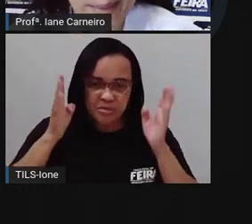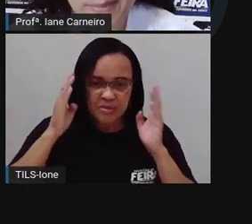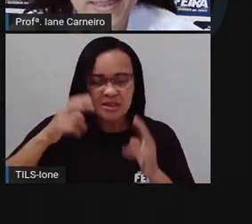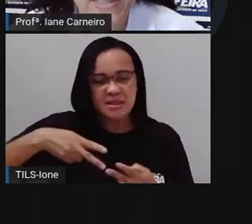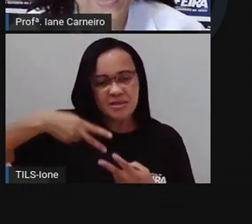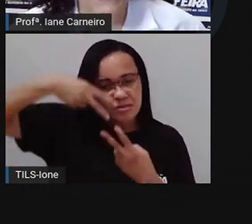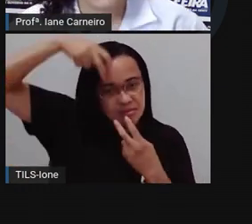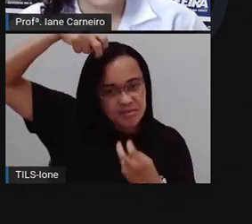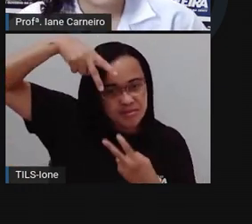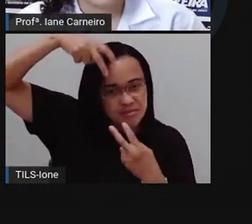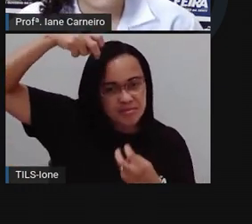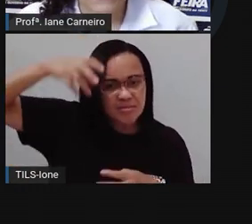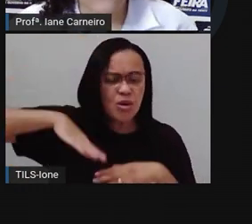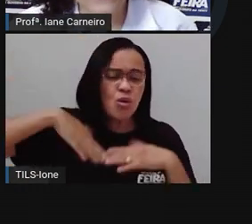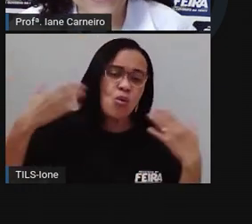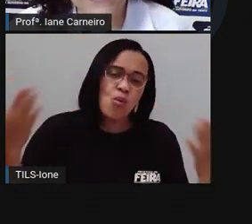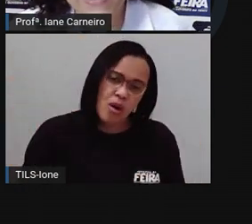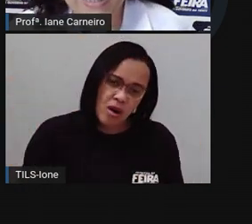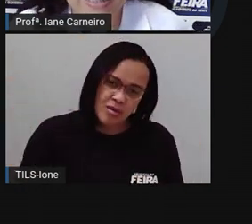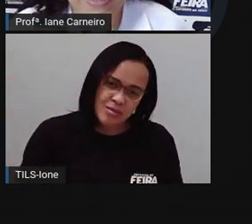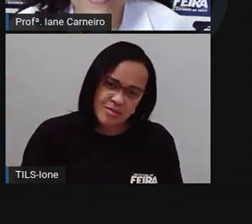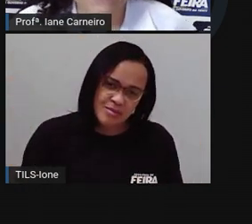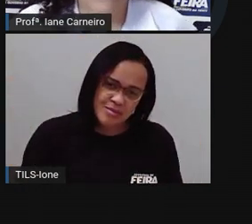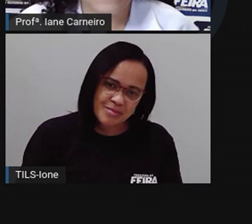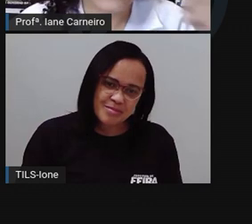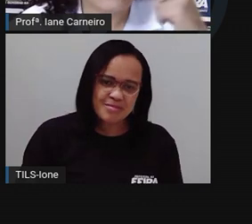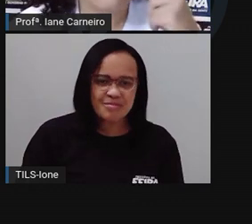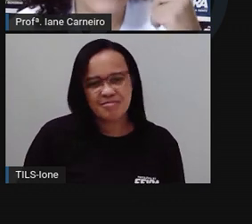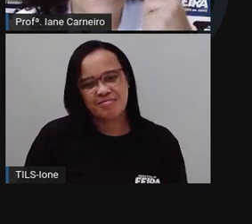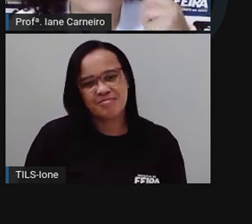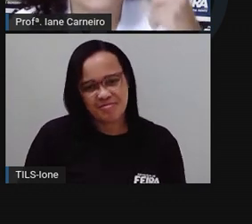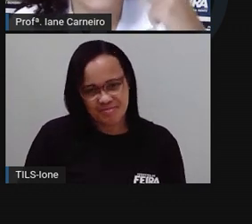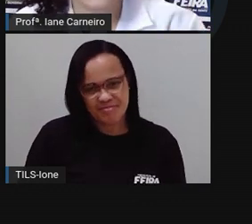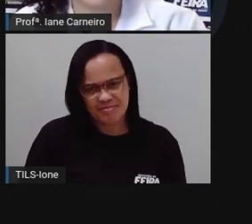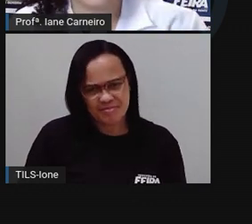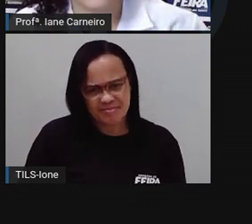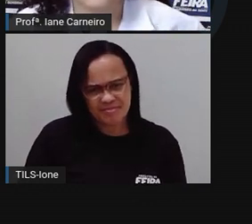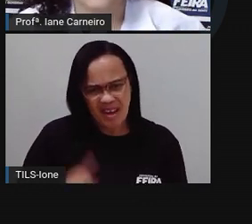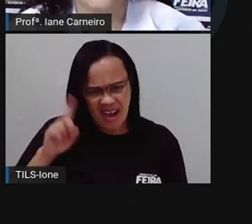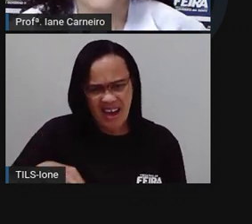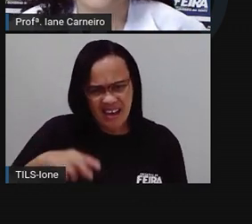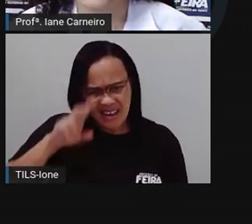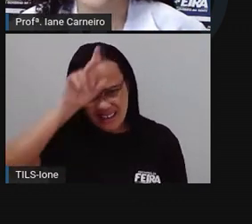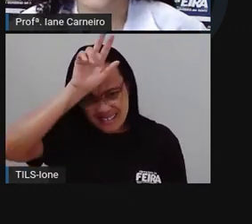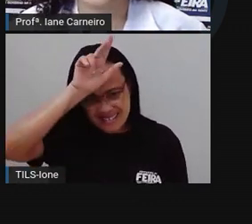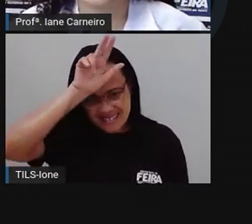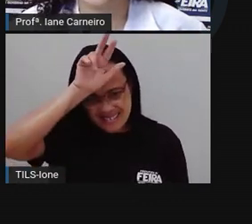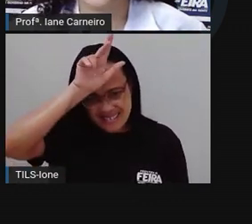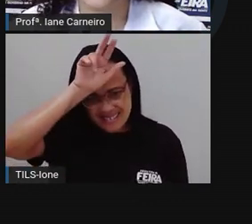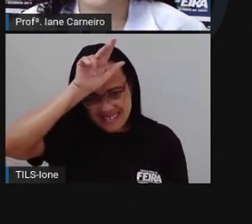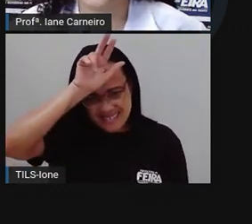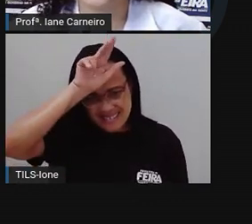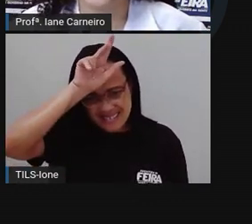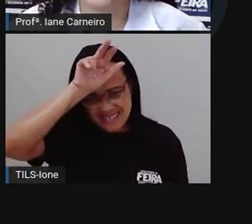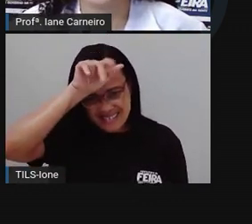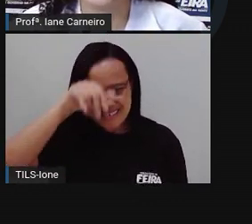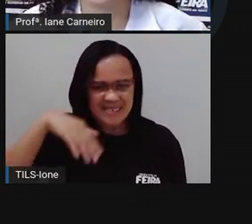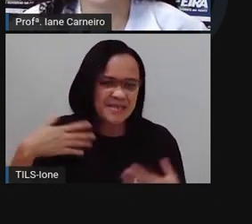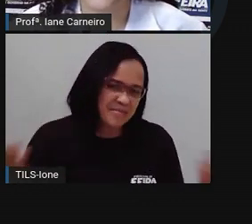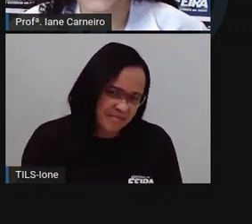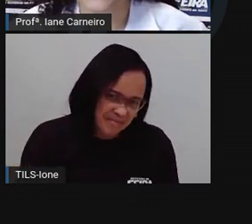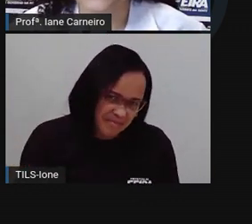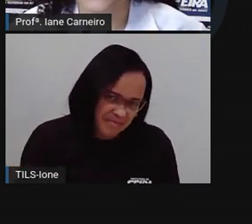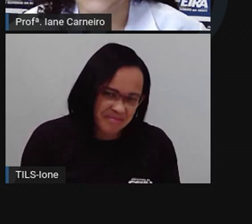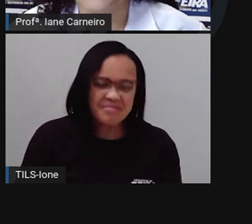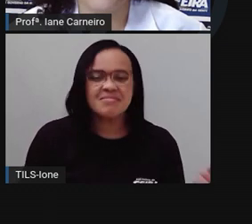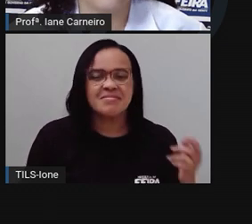Não é a cabrita. É a única que tem, né? A barata. Será que é a barata? Mas barata não começa com uma letrinha